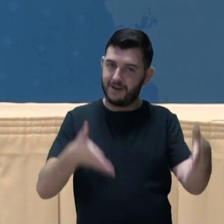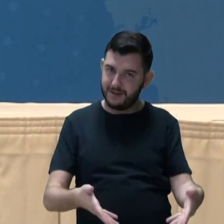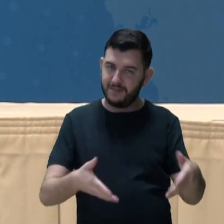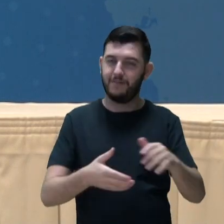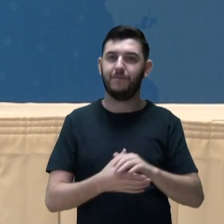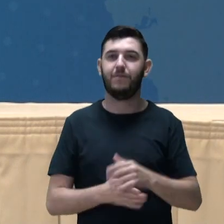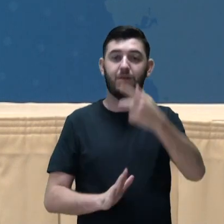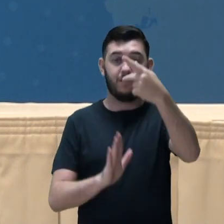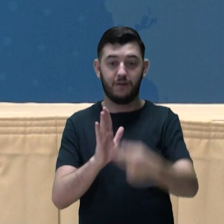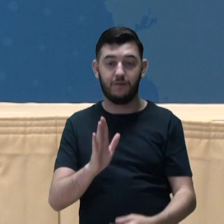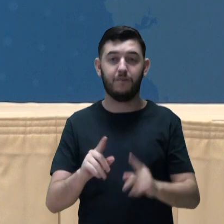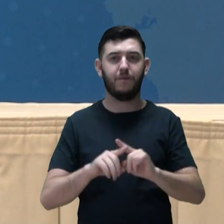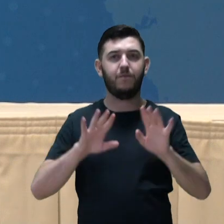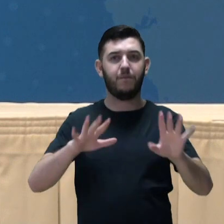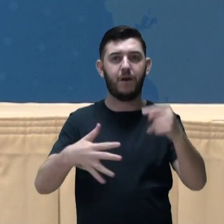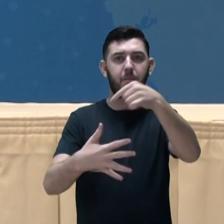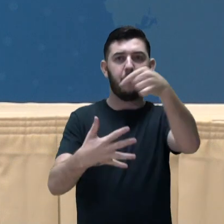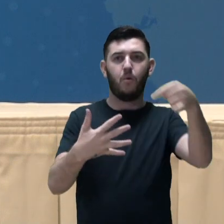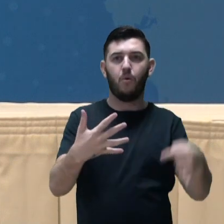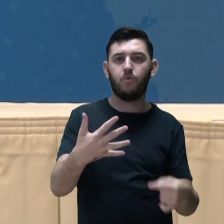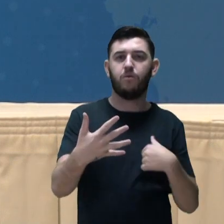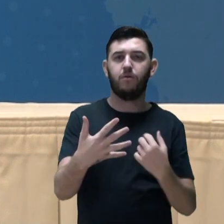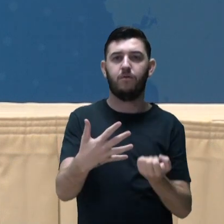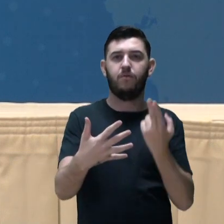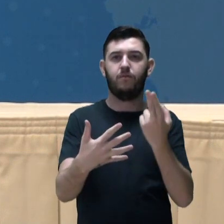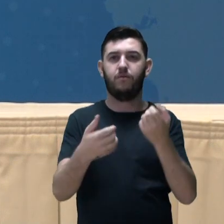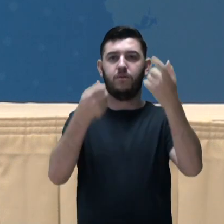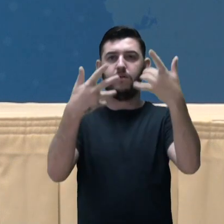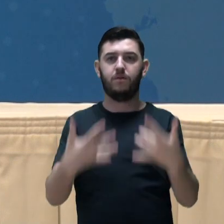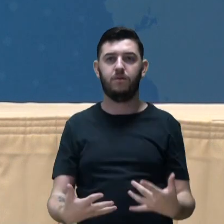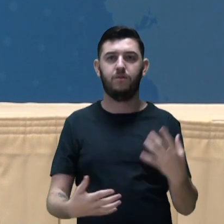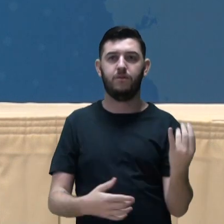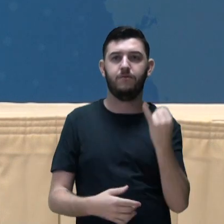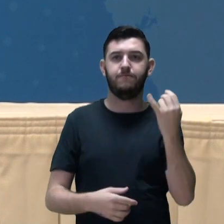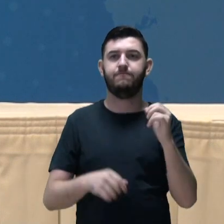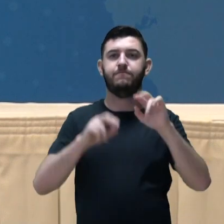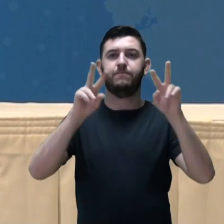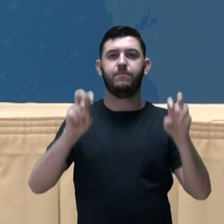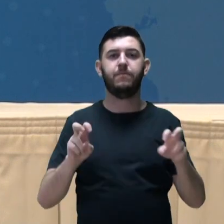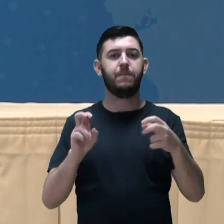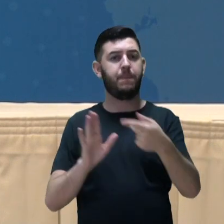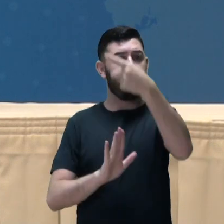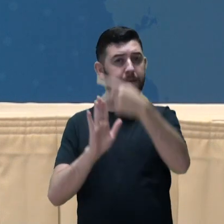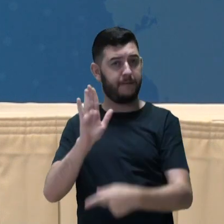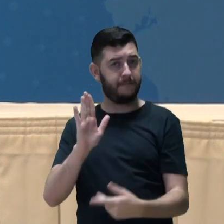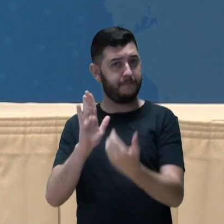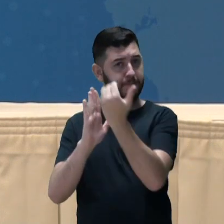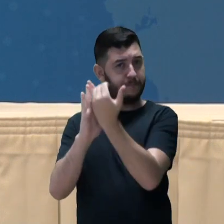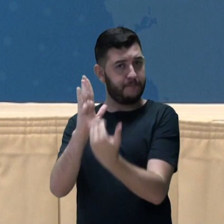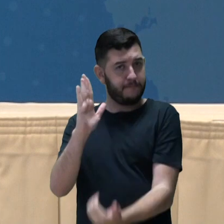agenda. Eu queria destacar alguns pontos importantes em relação a essa agenda,